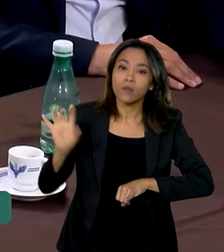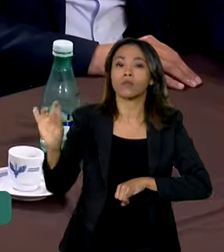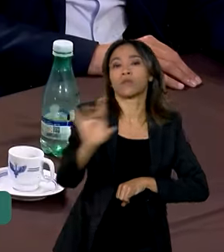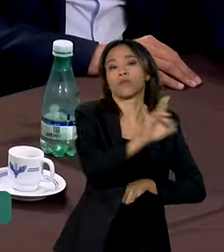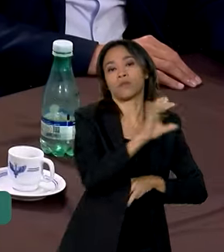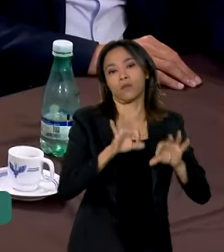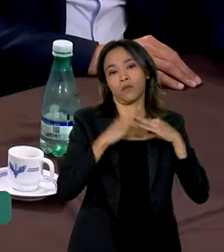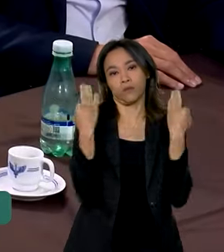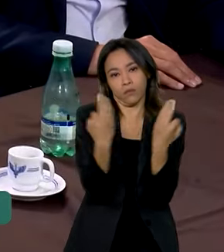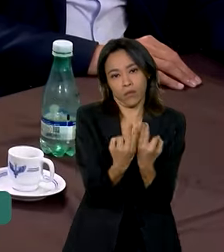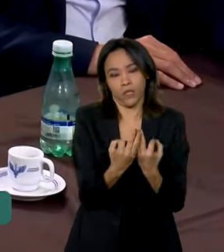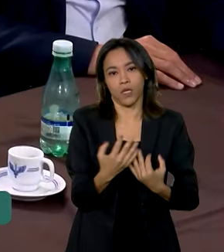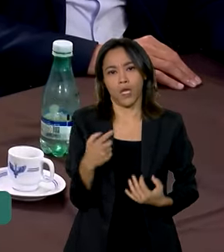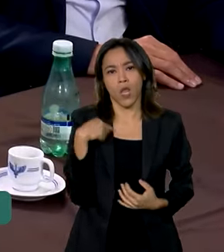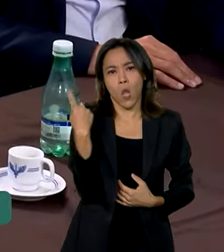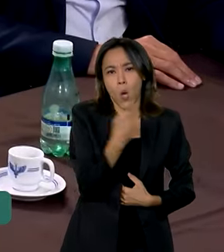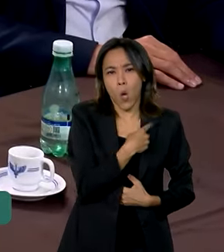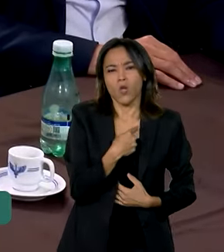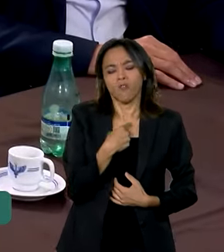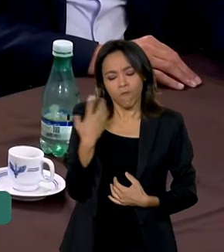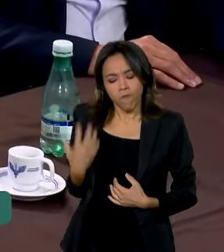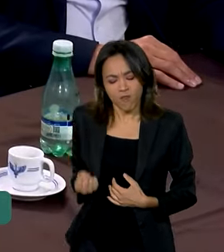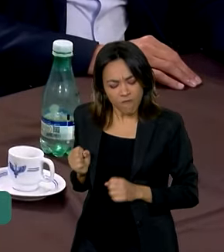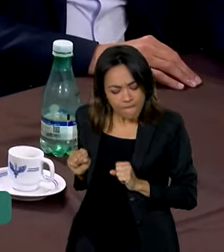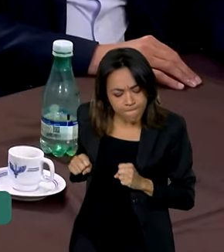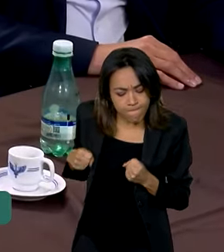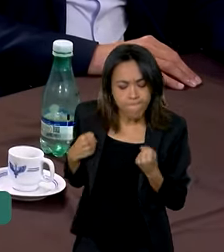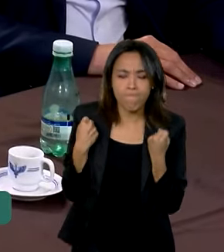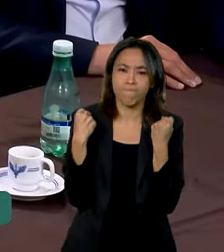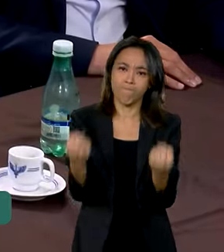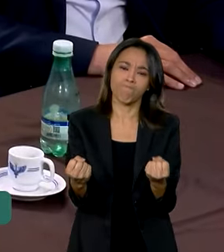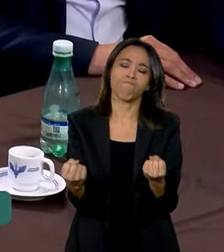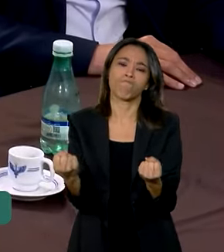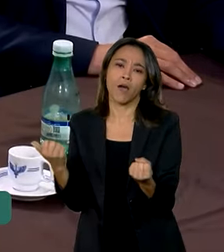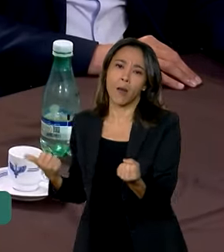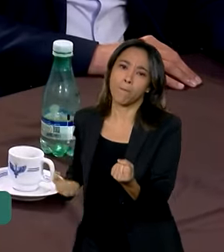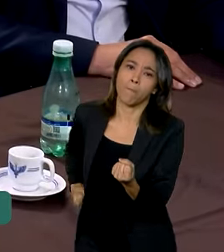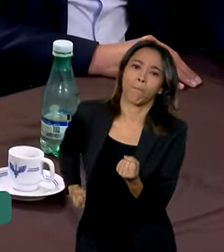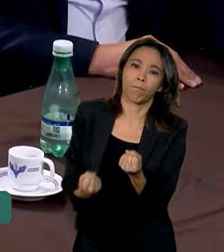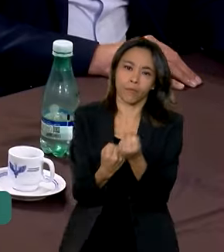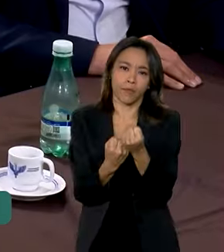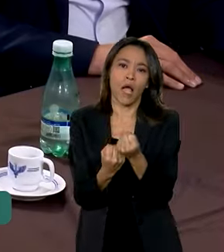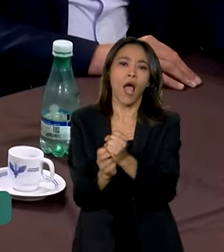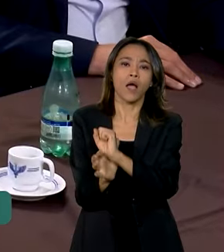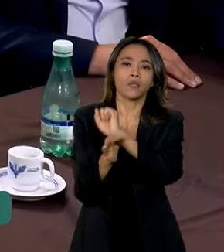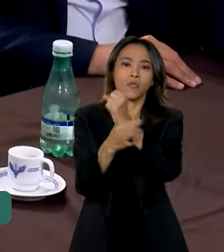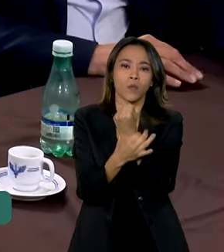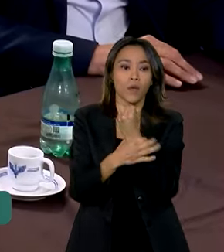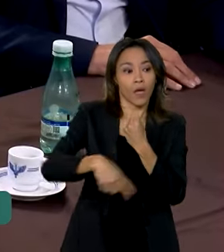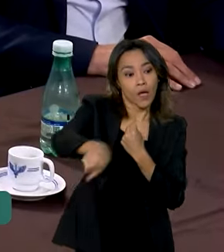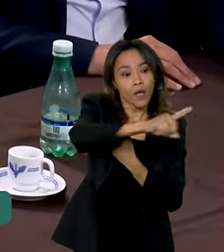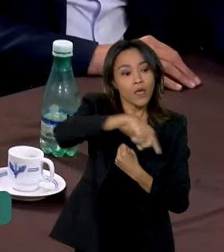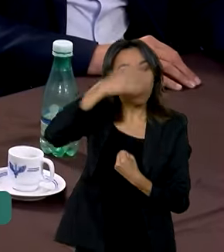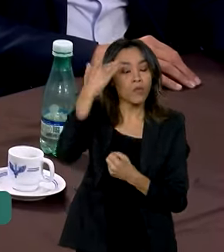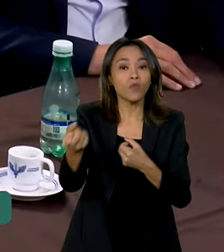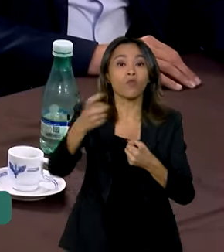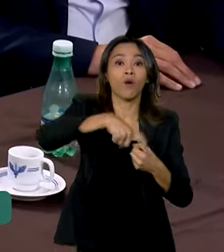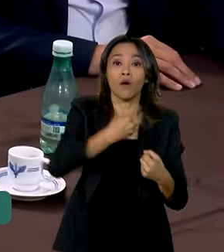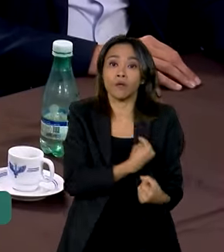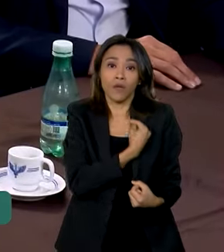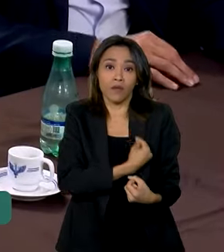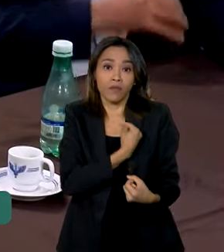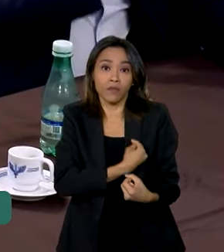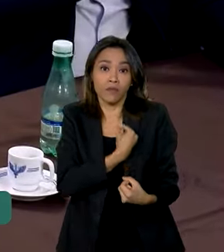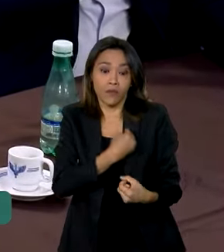queremos é não medir esforços para que a gente possa garantir que as pessoas voltem a viver dignamente, a trabalhar